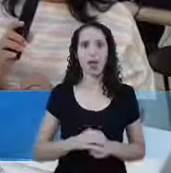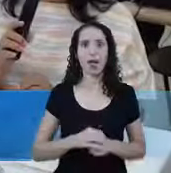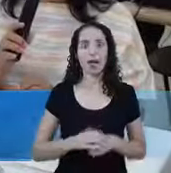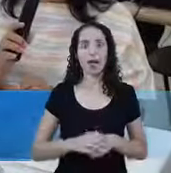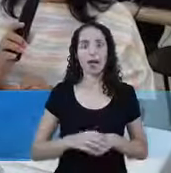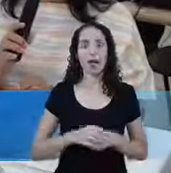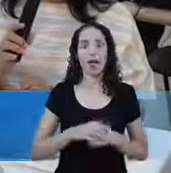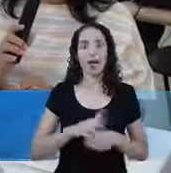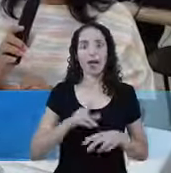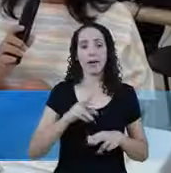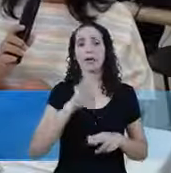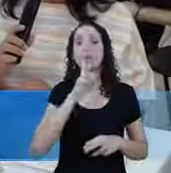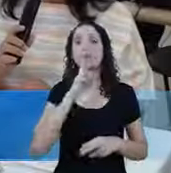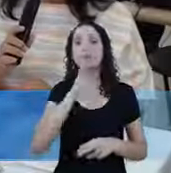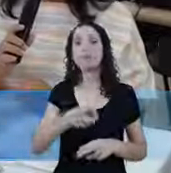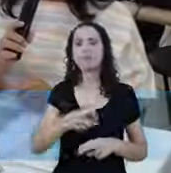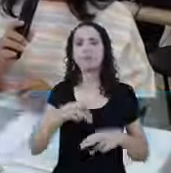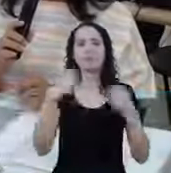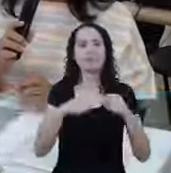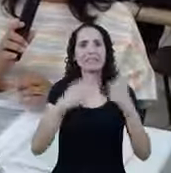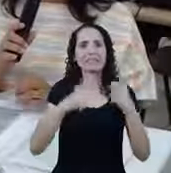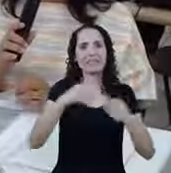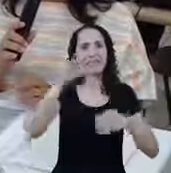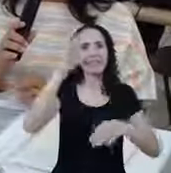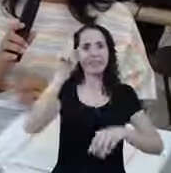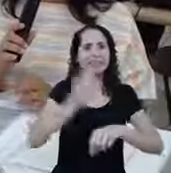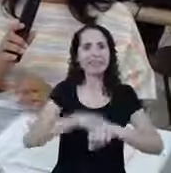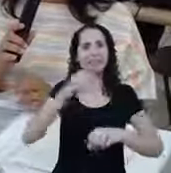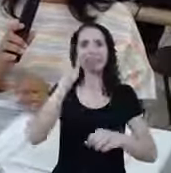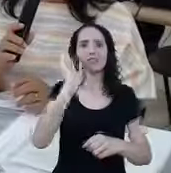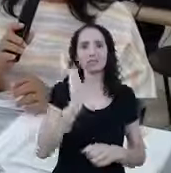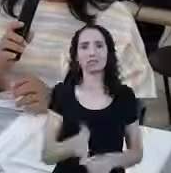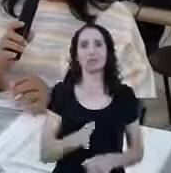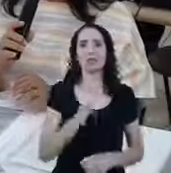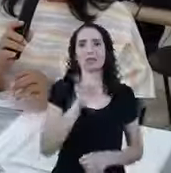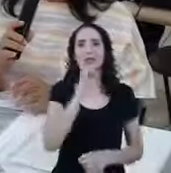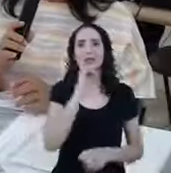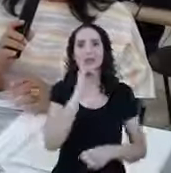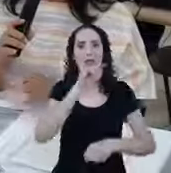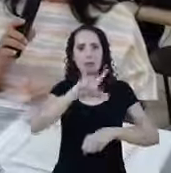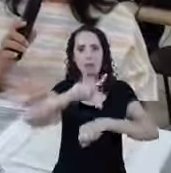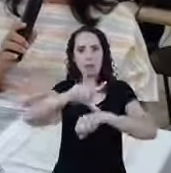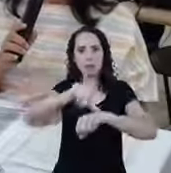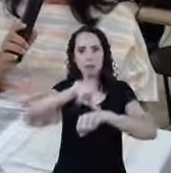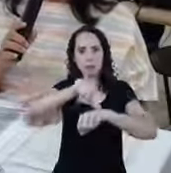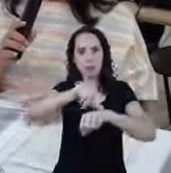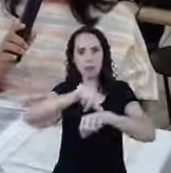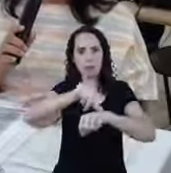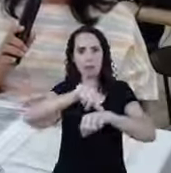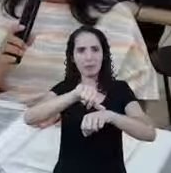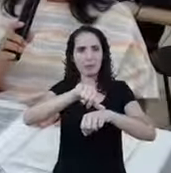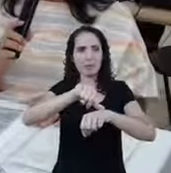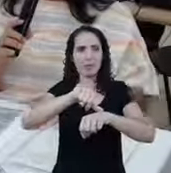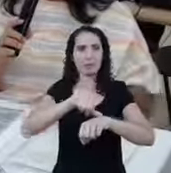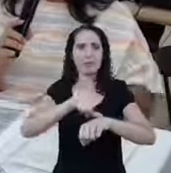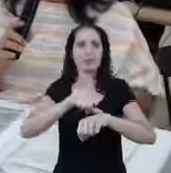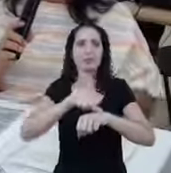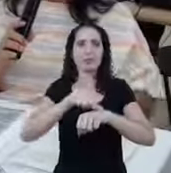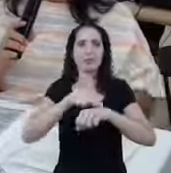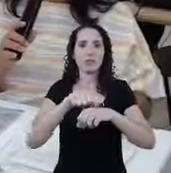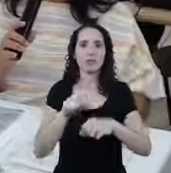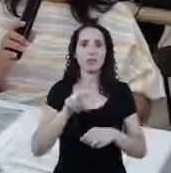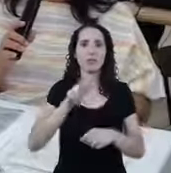necessidade imediata A questão dos atrasos Elas serão cobradas Sim Mas